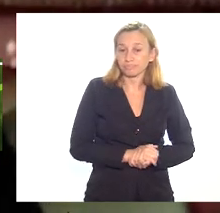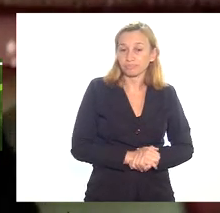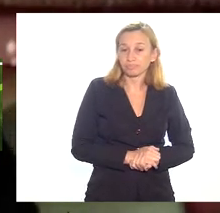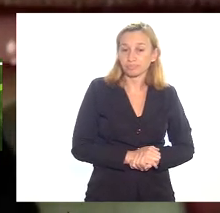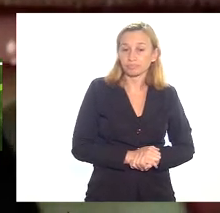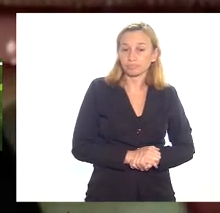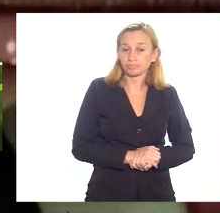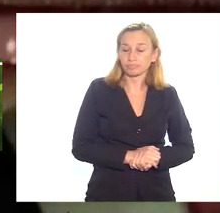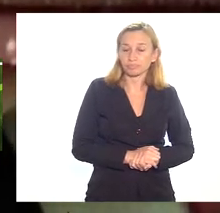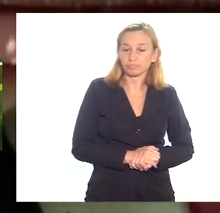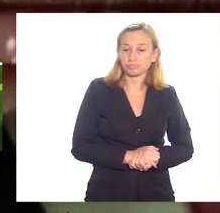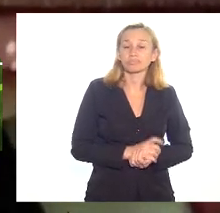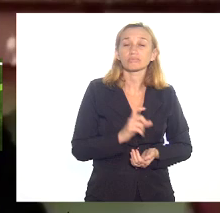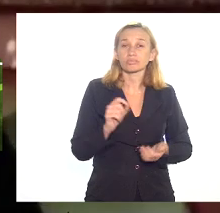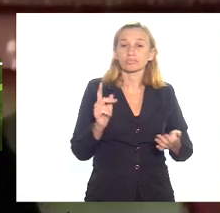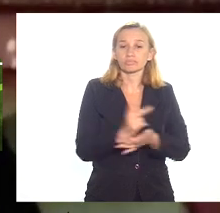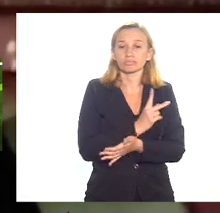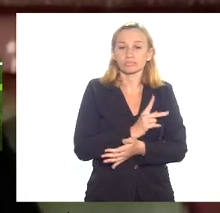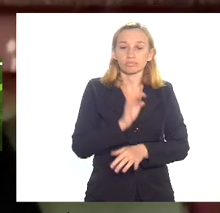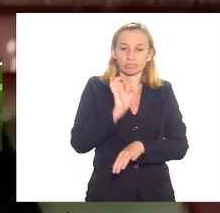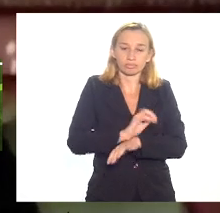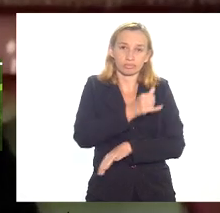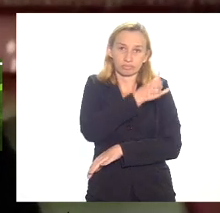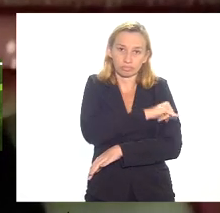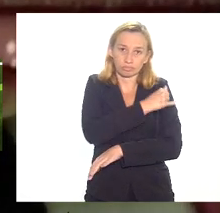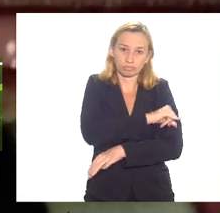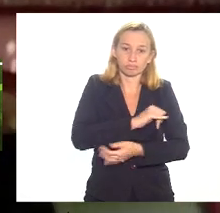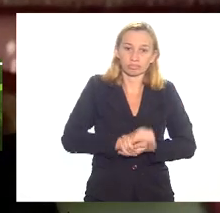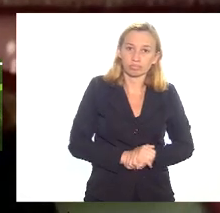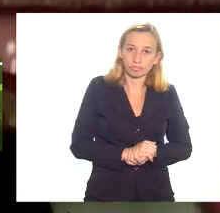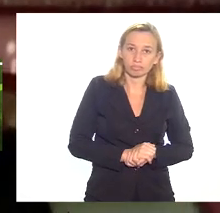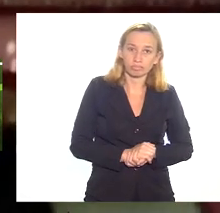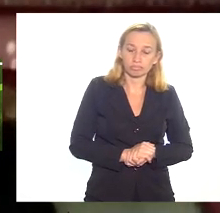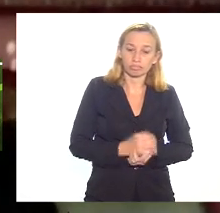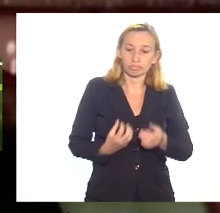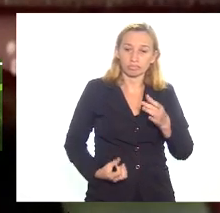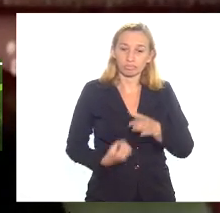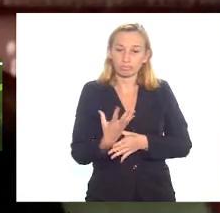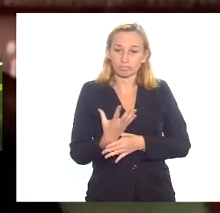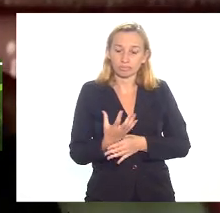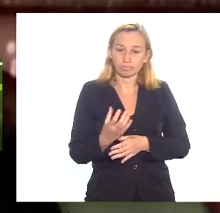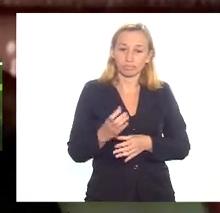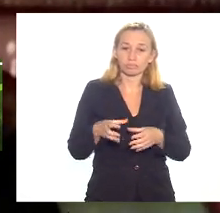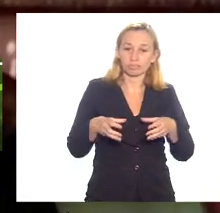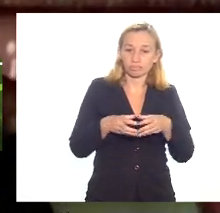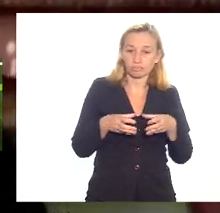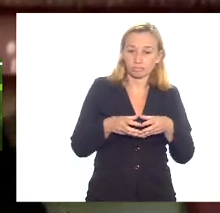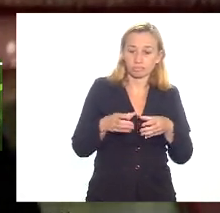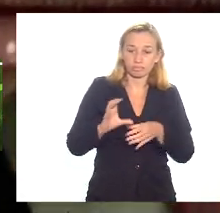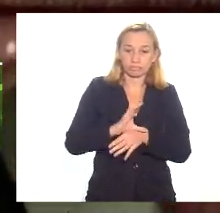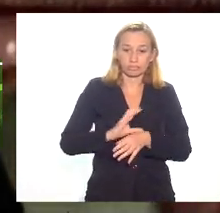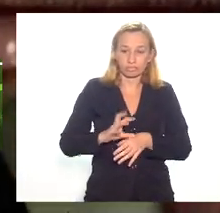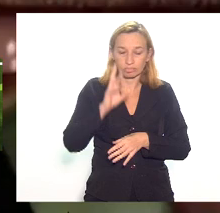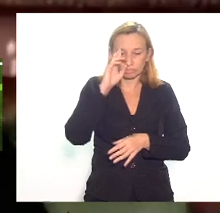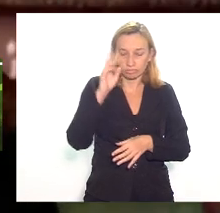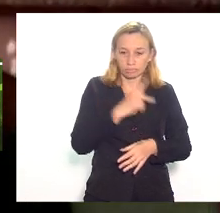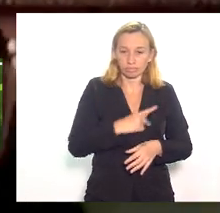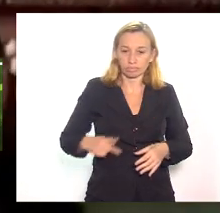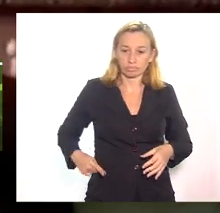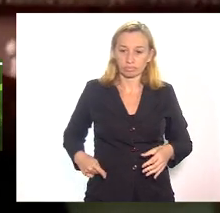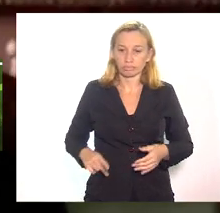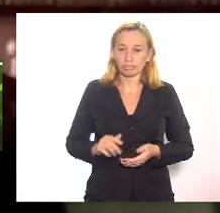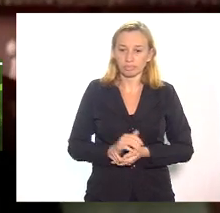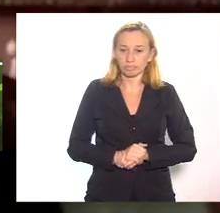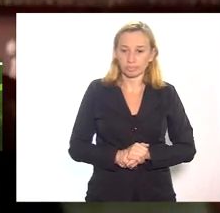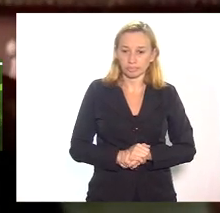que está acontecendo no estado do Rio de Janeiro e a criação do conselho presidente acho que é condição sine qua non para